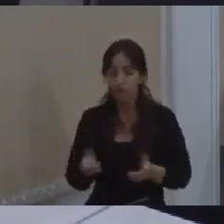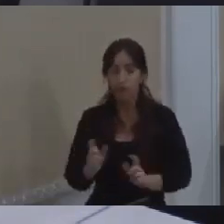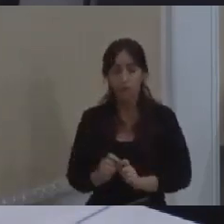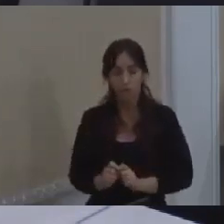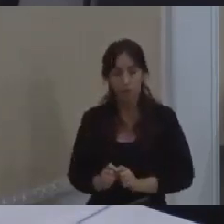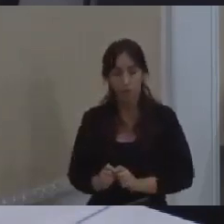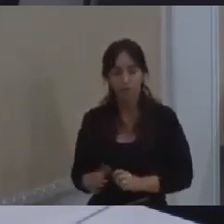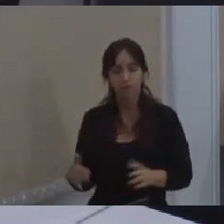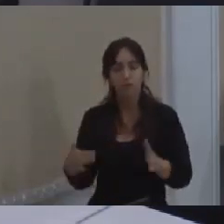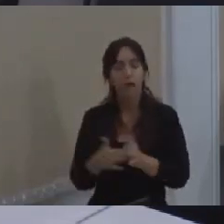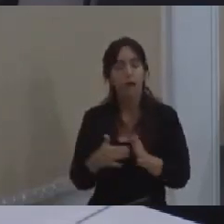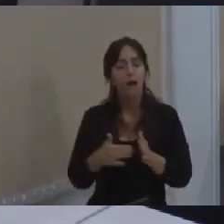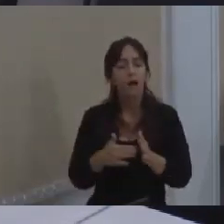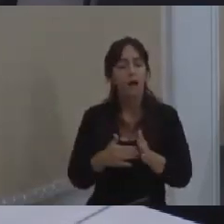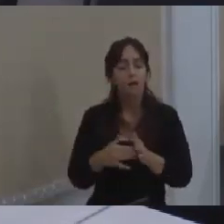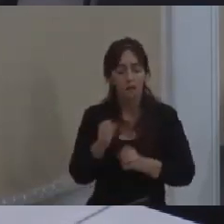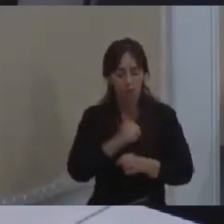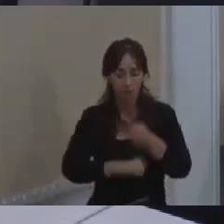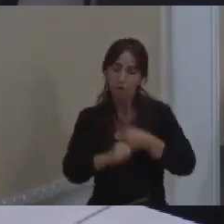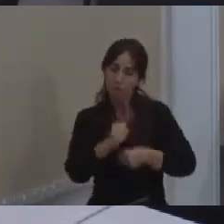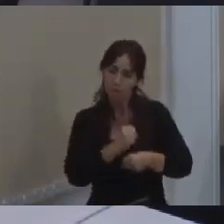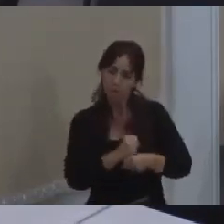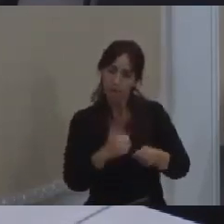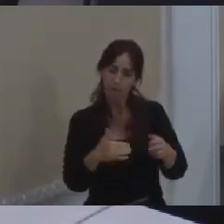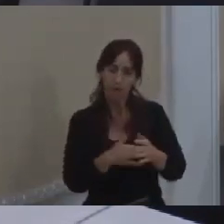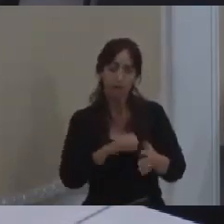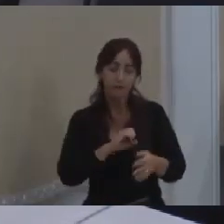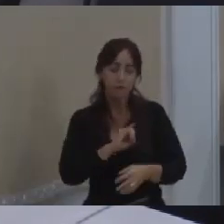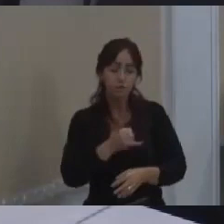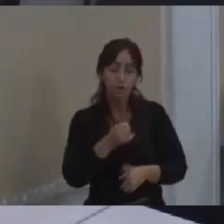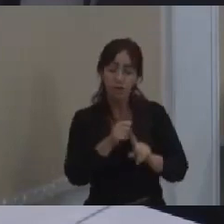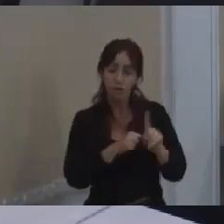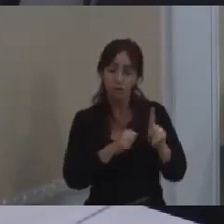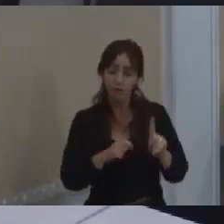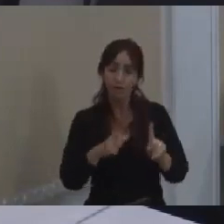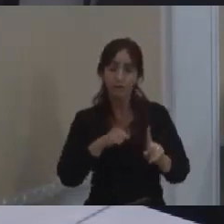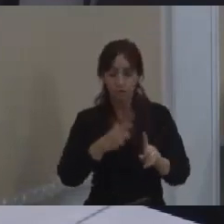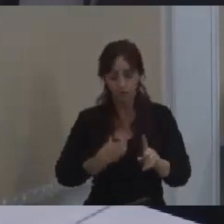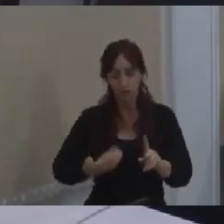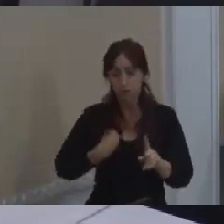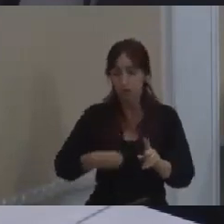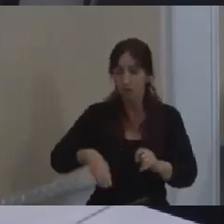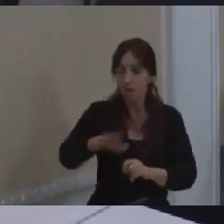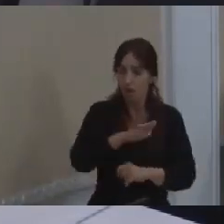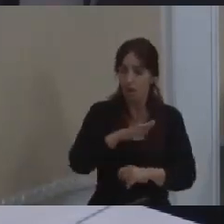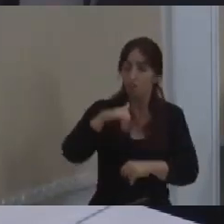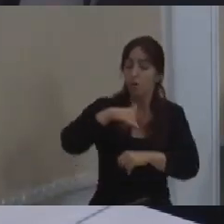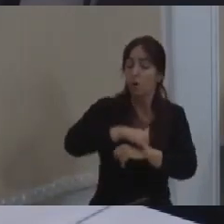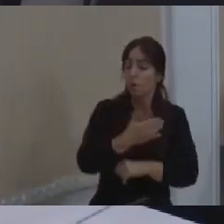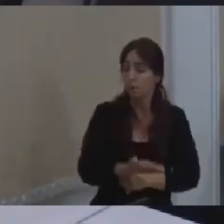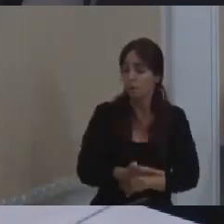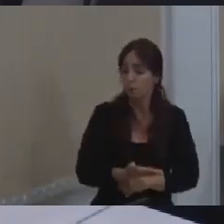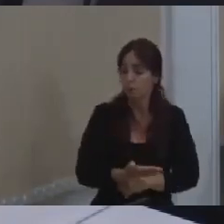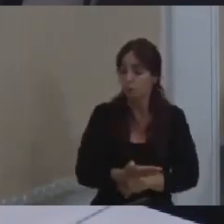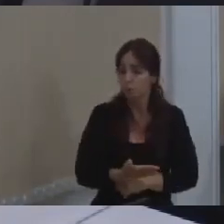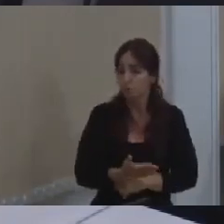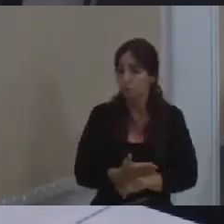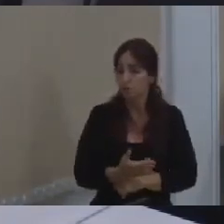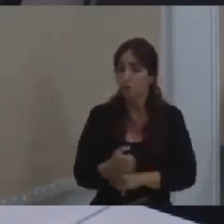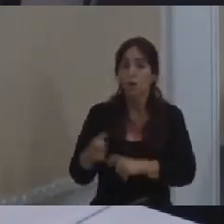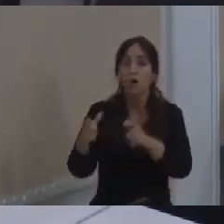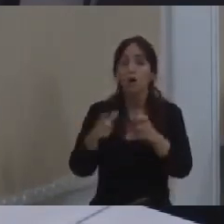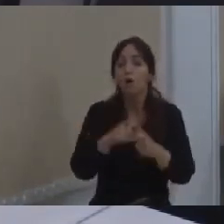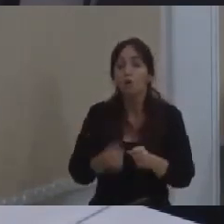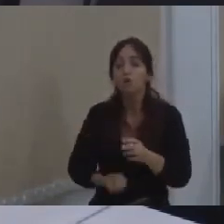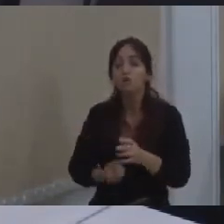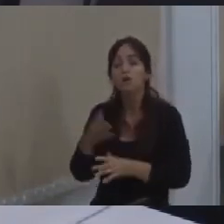Até janeiro do ano passado não existia essa área do aeroporto. E a Urbel já estava trabalhando. Então, onde que a gente ia colocar esses projetos